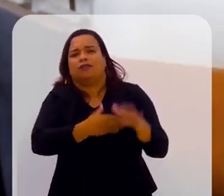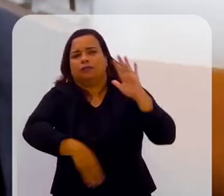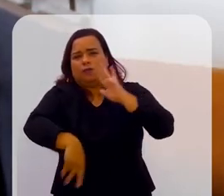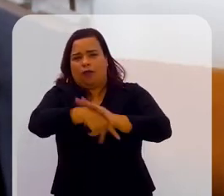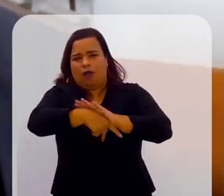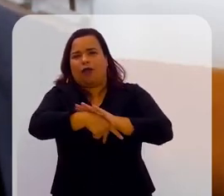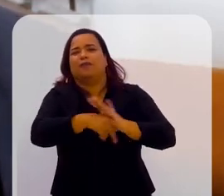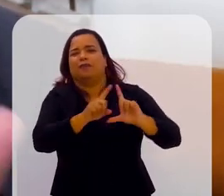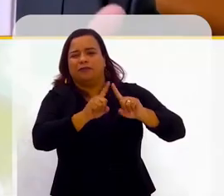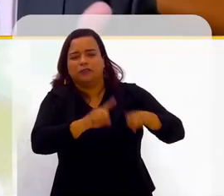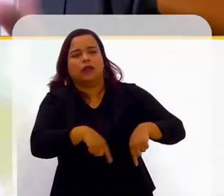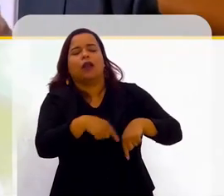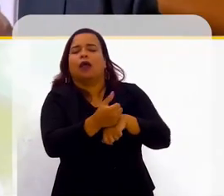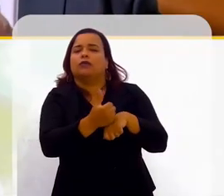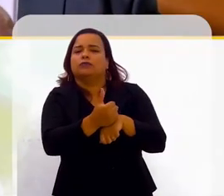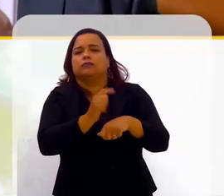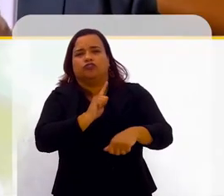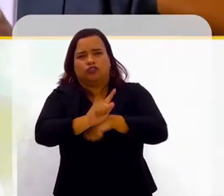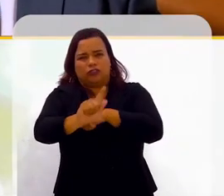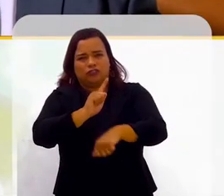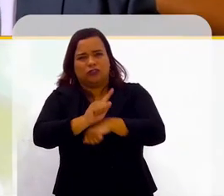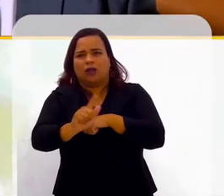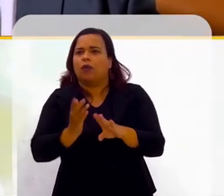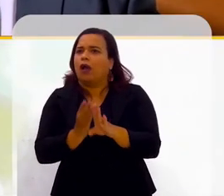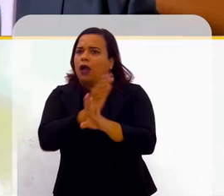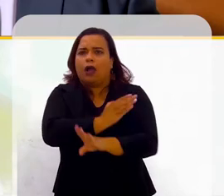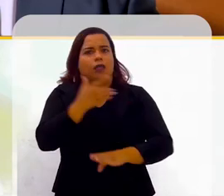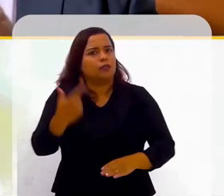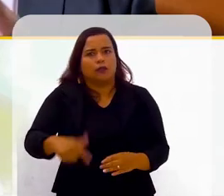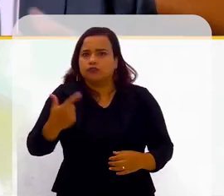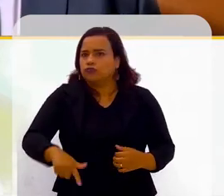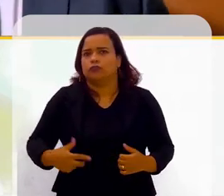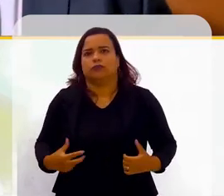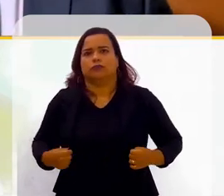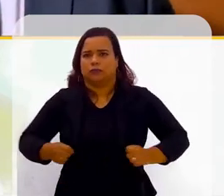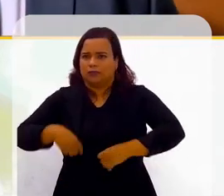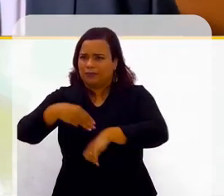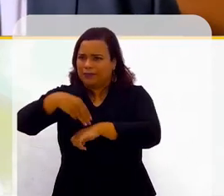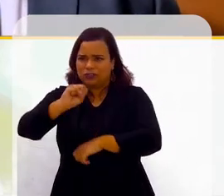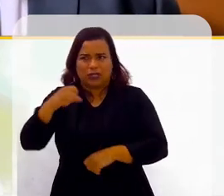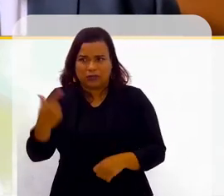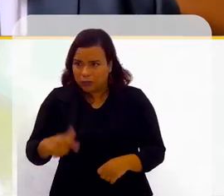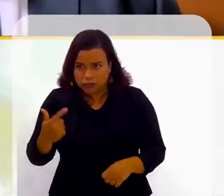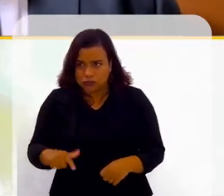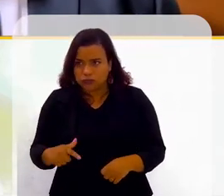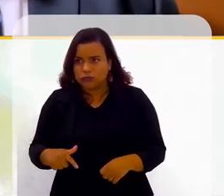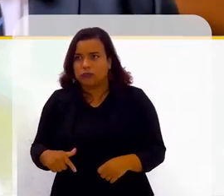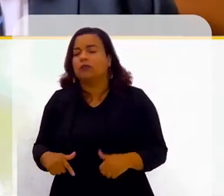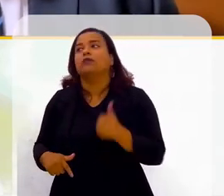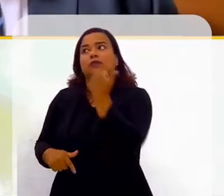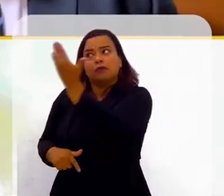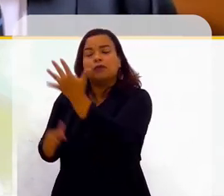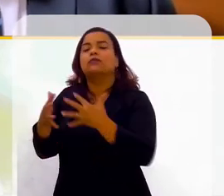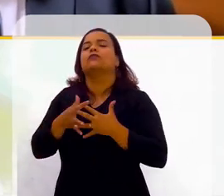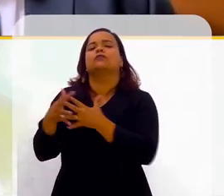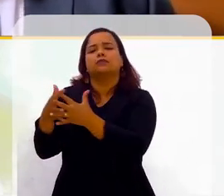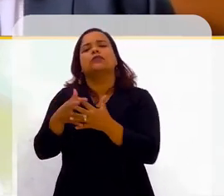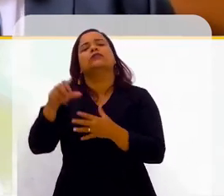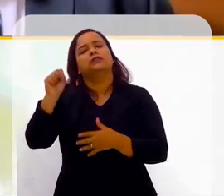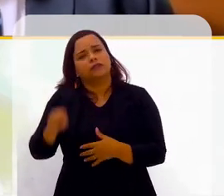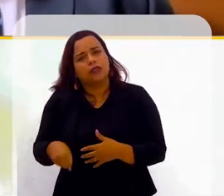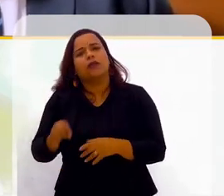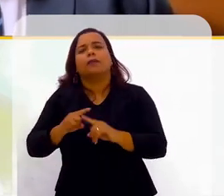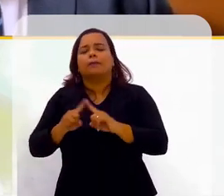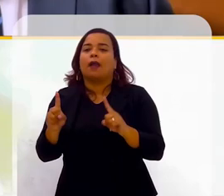e também ali tomar decisões difíceis. existia esse mestrado lá? Nos Estados Unidos existia,